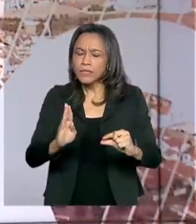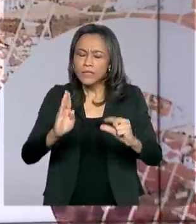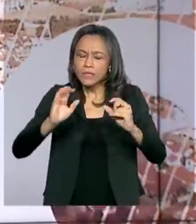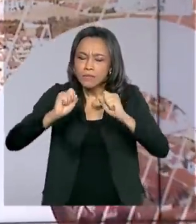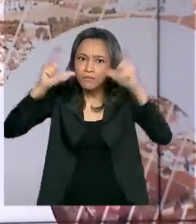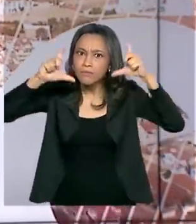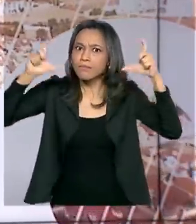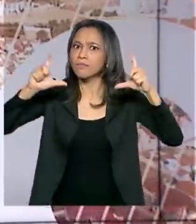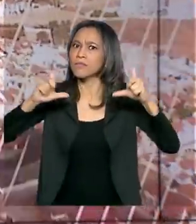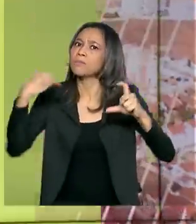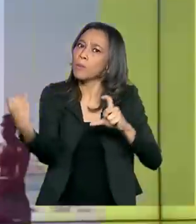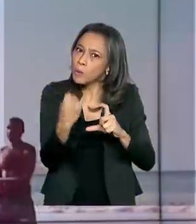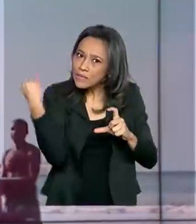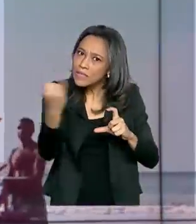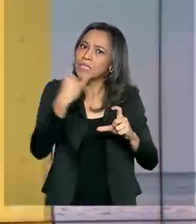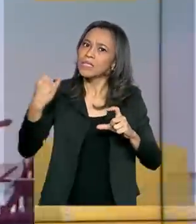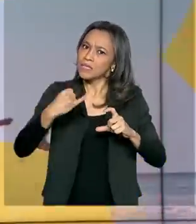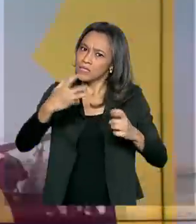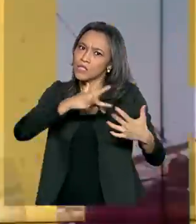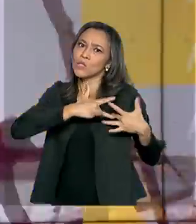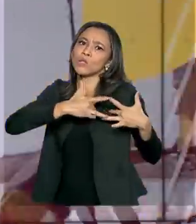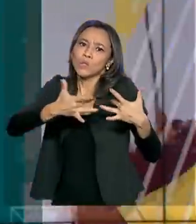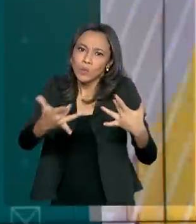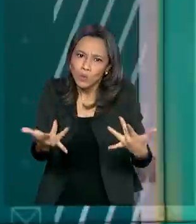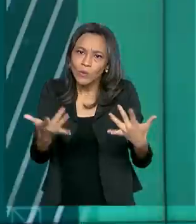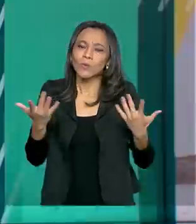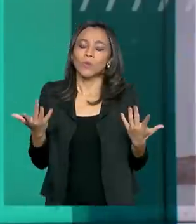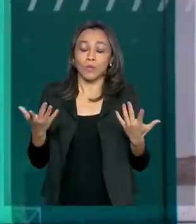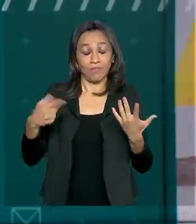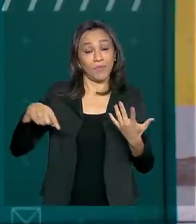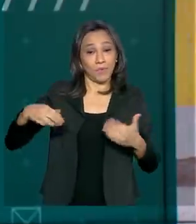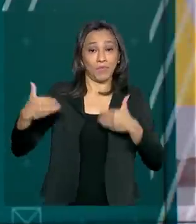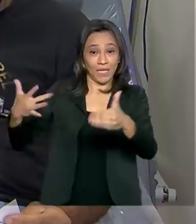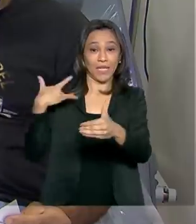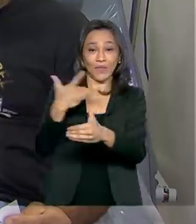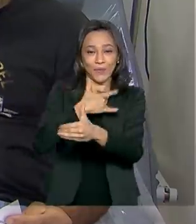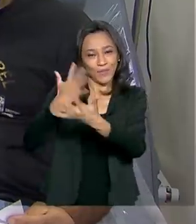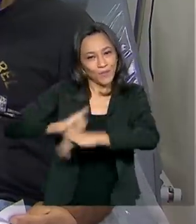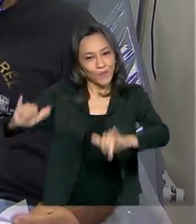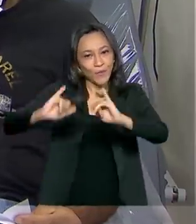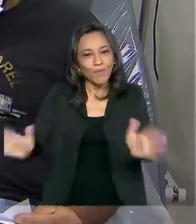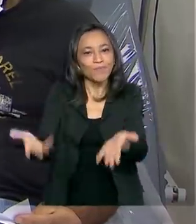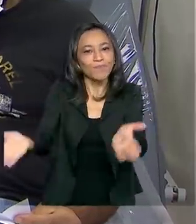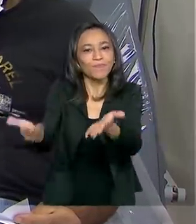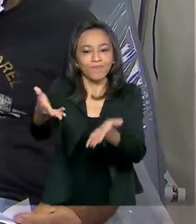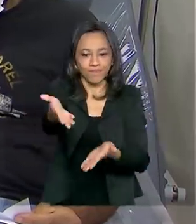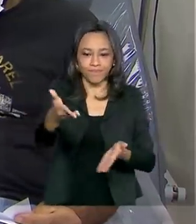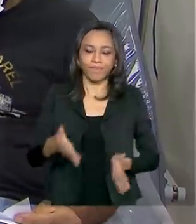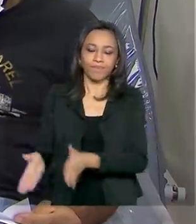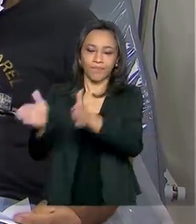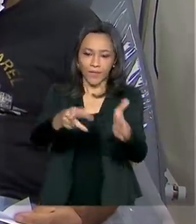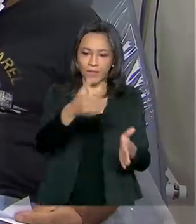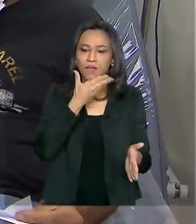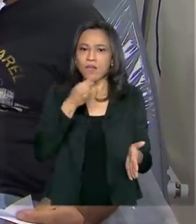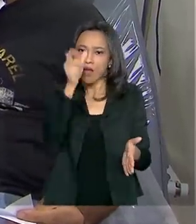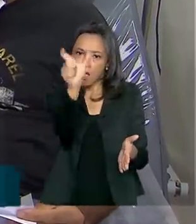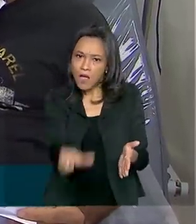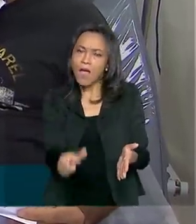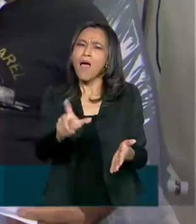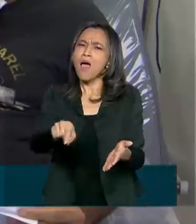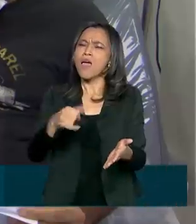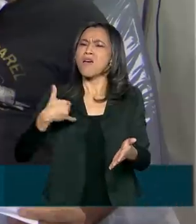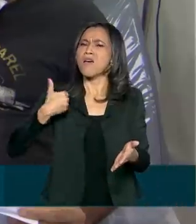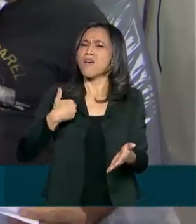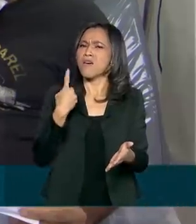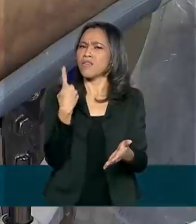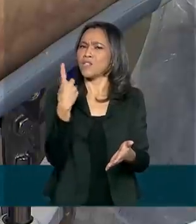desse ato de solidariedade, o Ministério da Saúde lançou uma campanha. Rafael é doador de sangue desde os